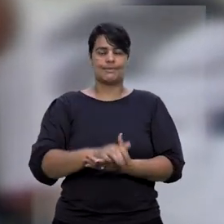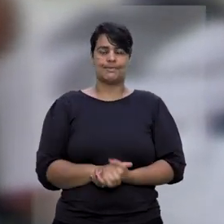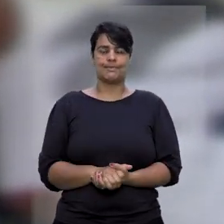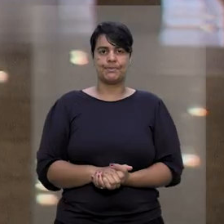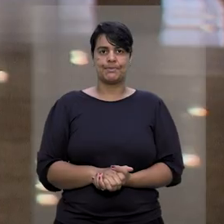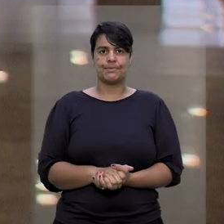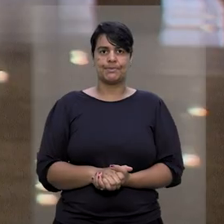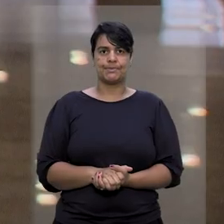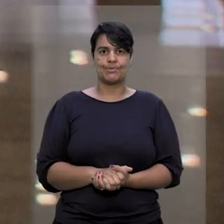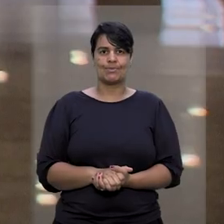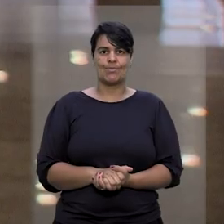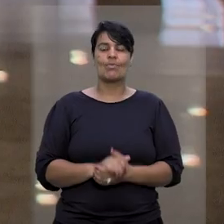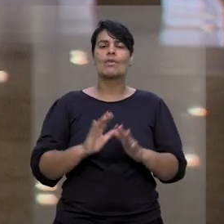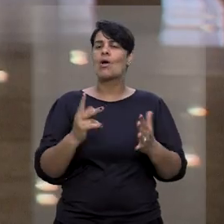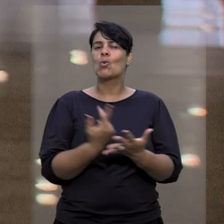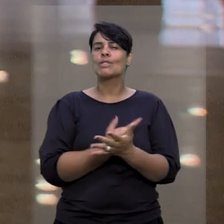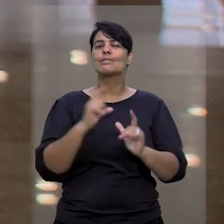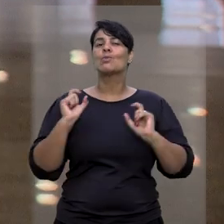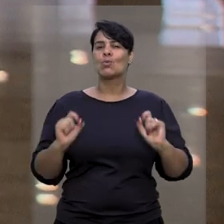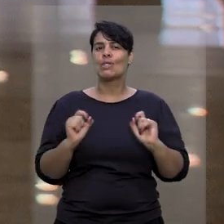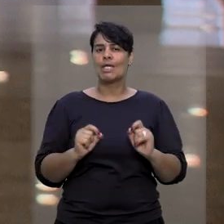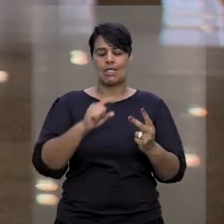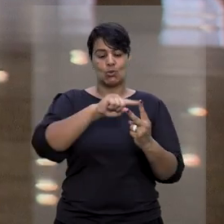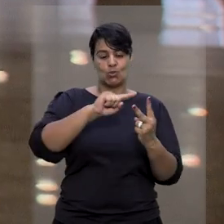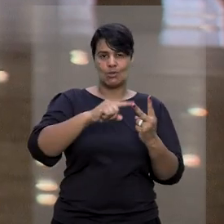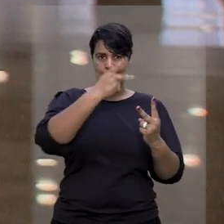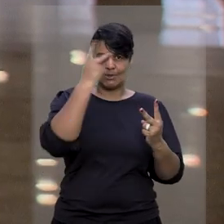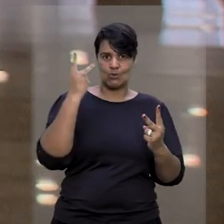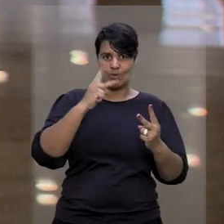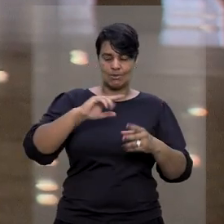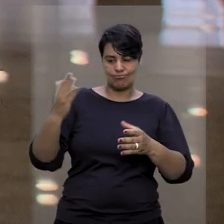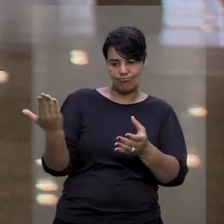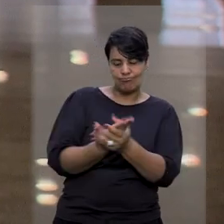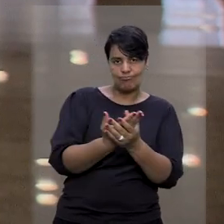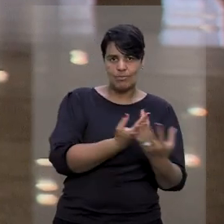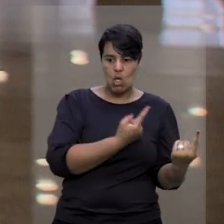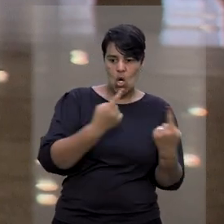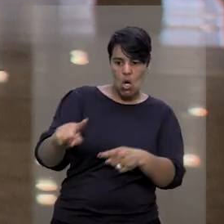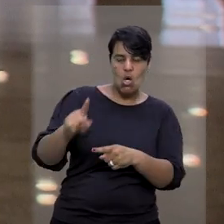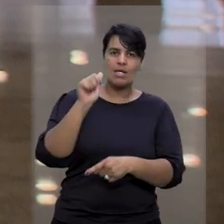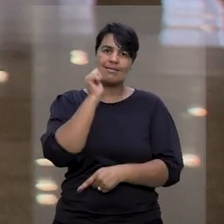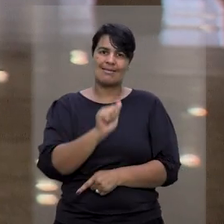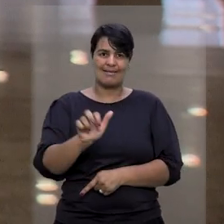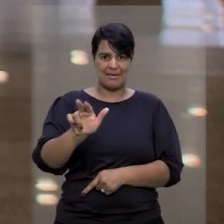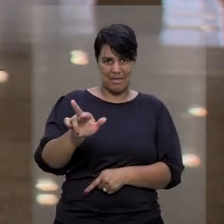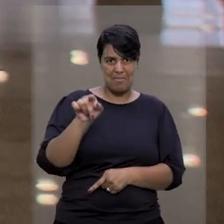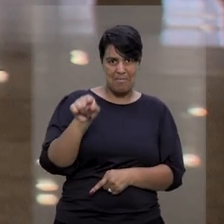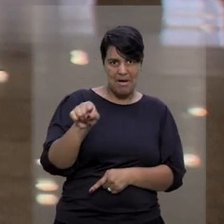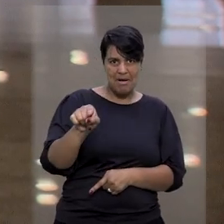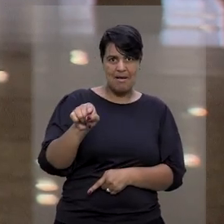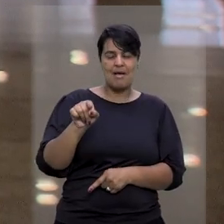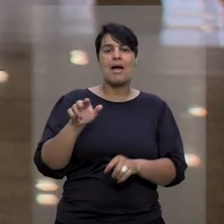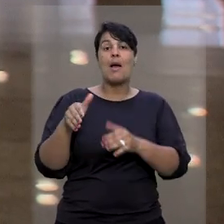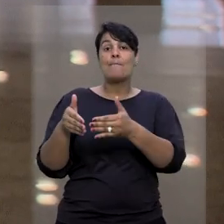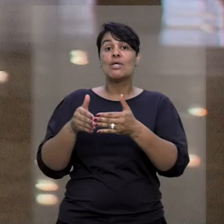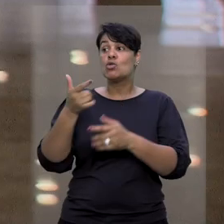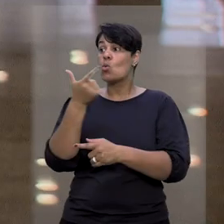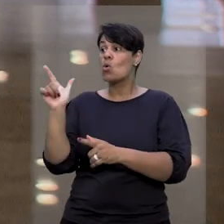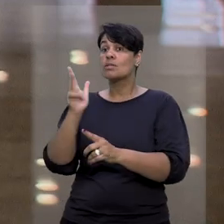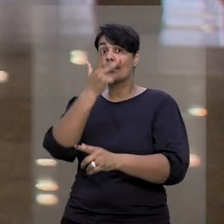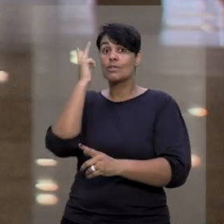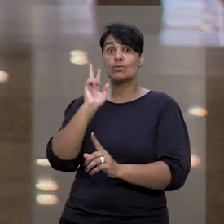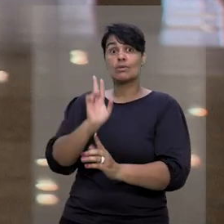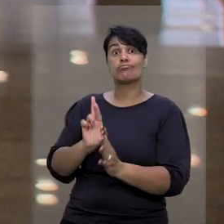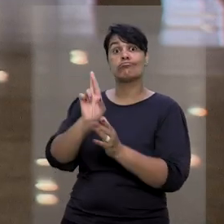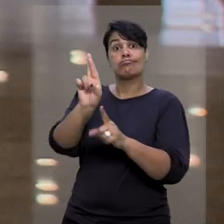interesses. Na origem do caso, dois irmãos ajuizaram a ação de interdição em desfavor da irmã, buscando a nomeação de uma pessoa de